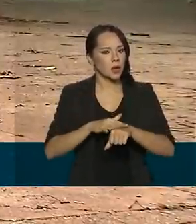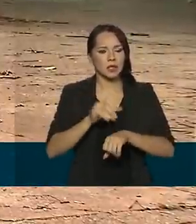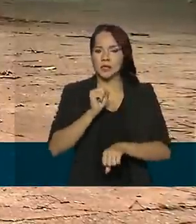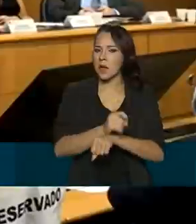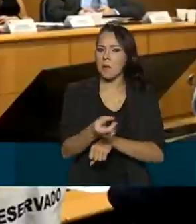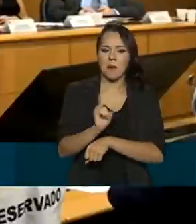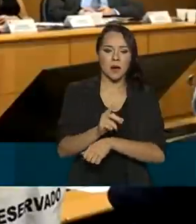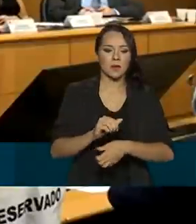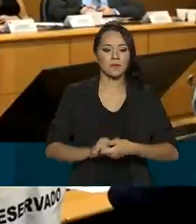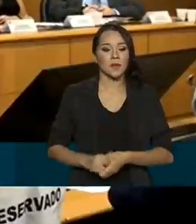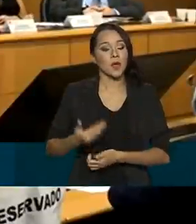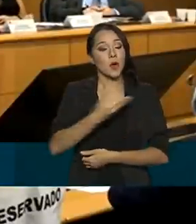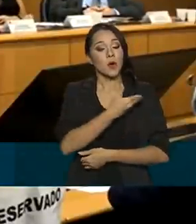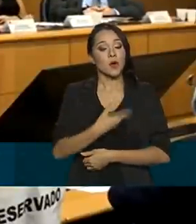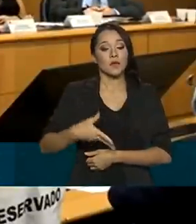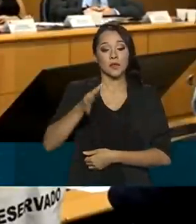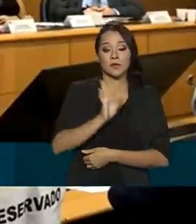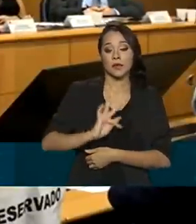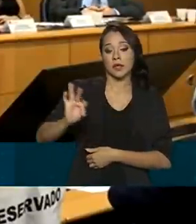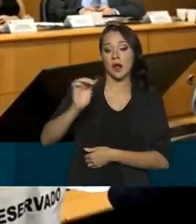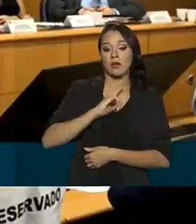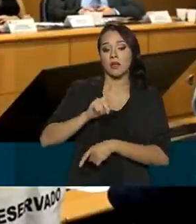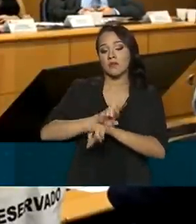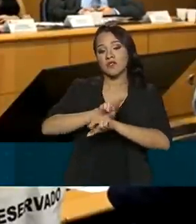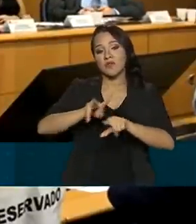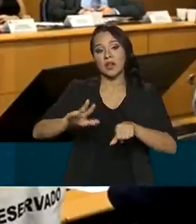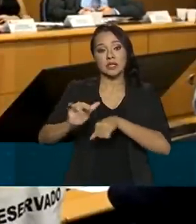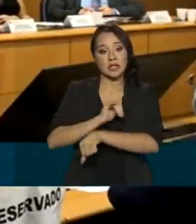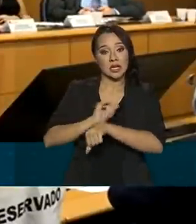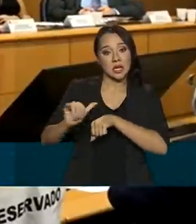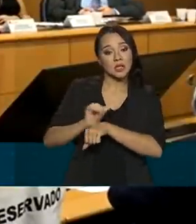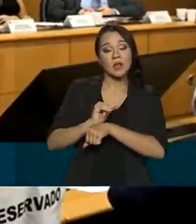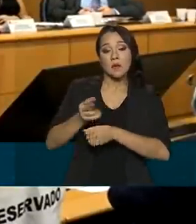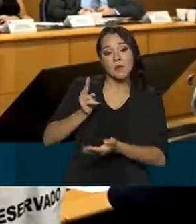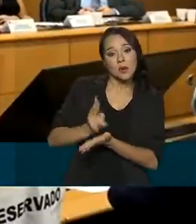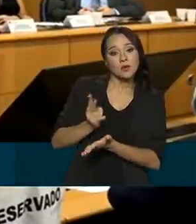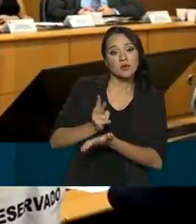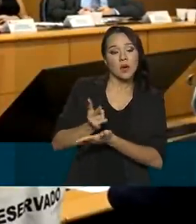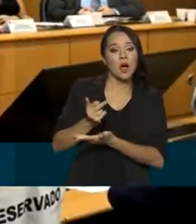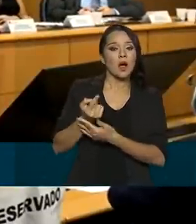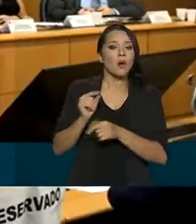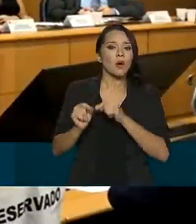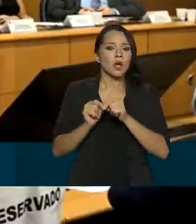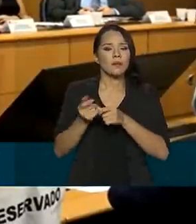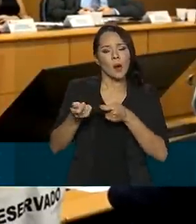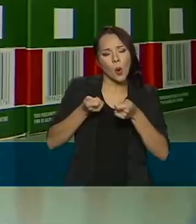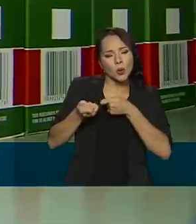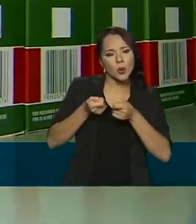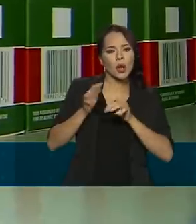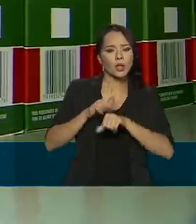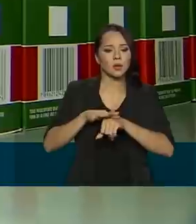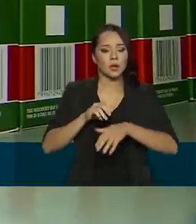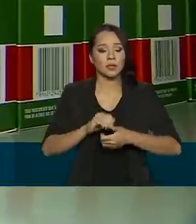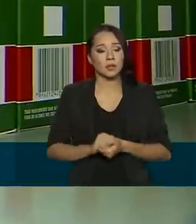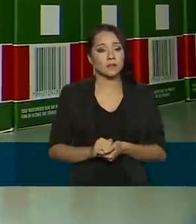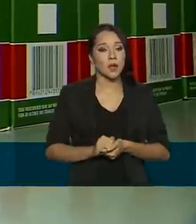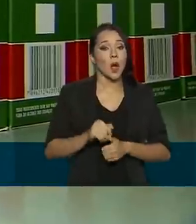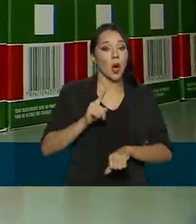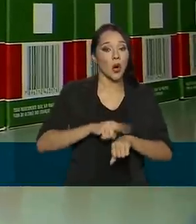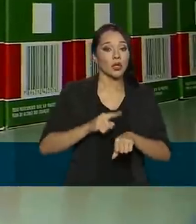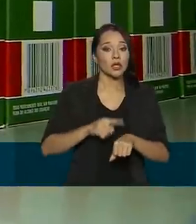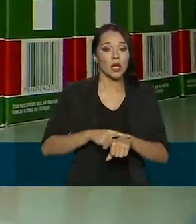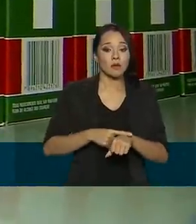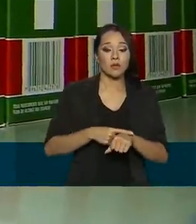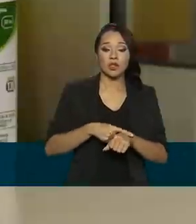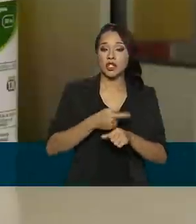não parou. O governo federal tomou uma série de medidas para manter a doença sob controle. Ampliou o tempo de